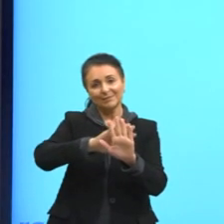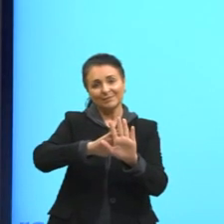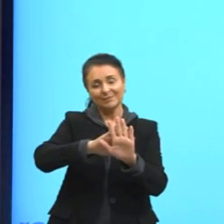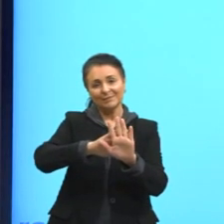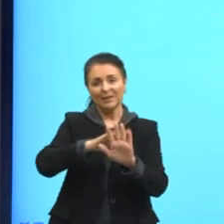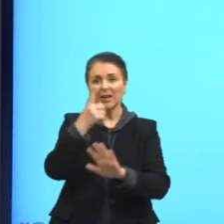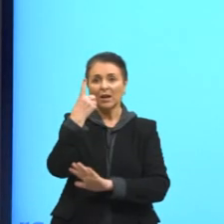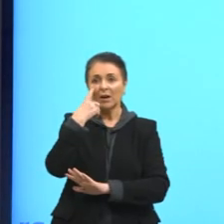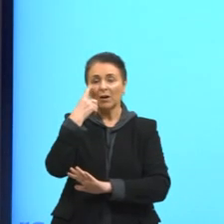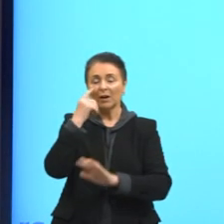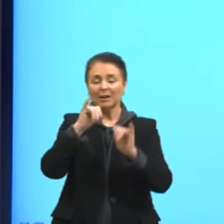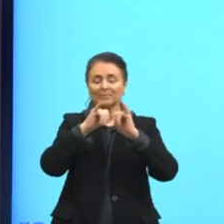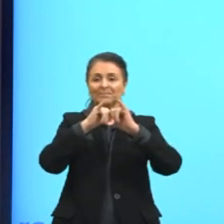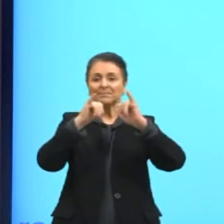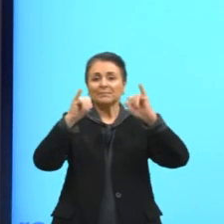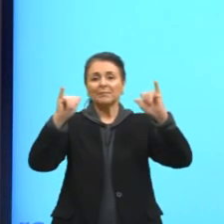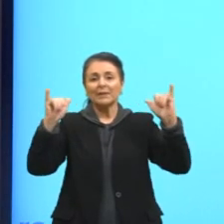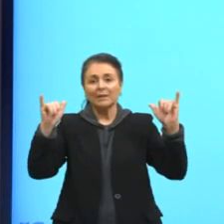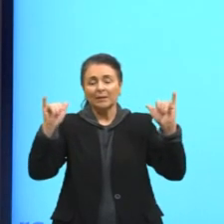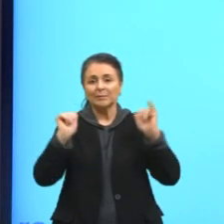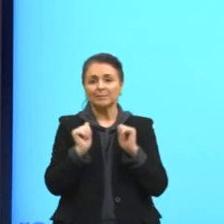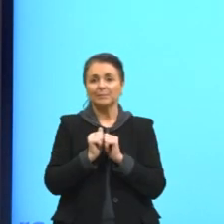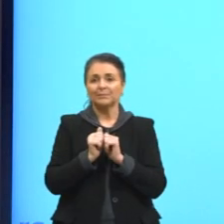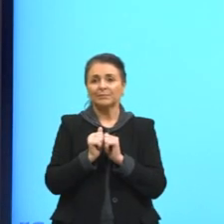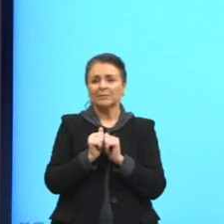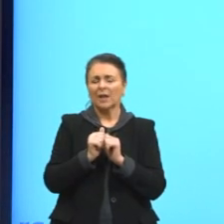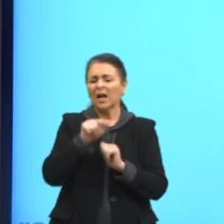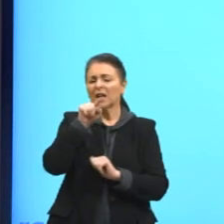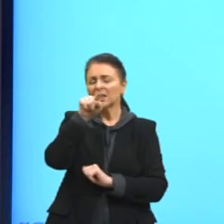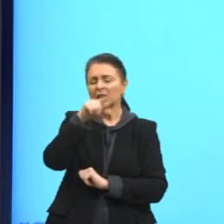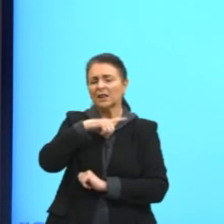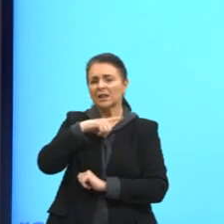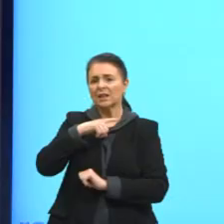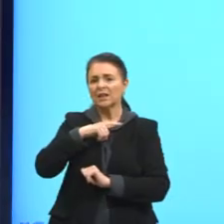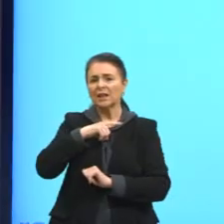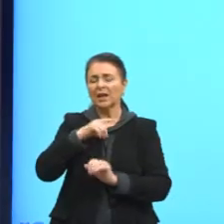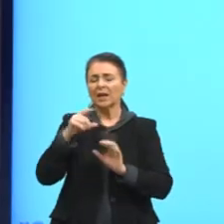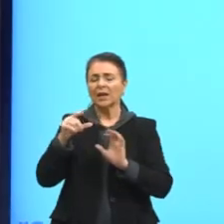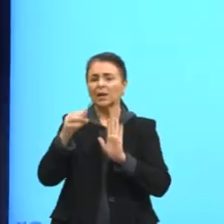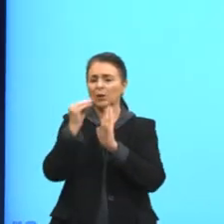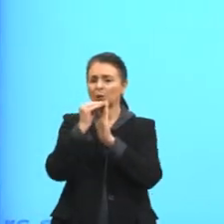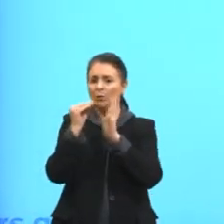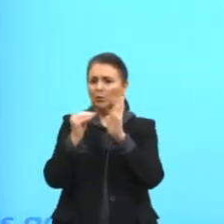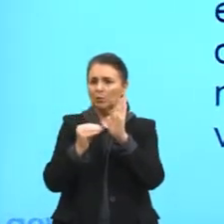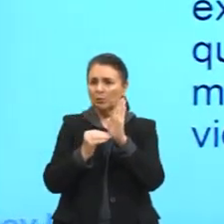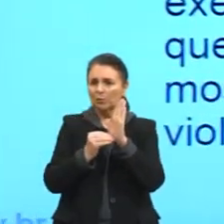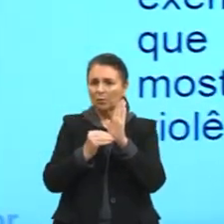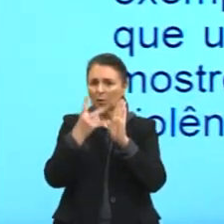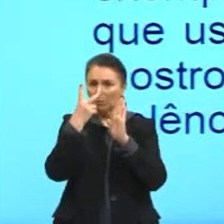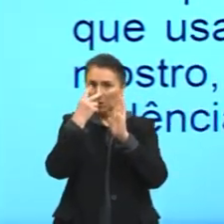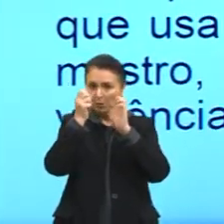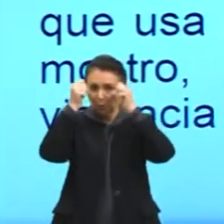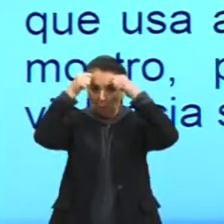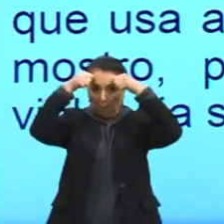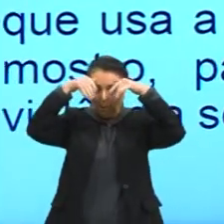Olhem essa propaganda aqui. Aqui a gente tem um formato de um monstro